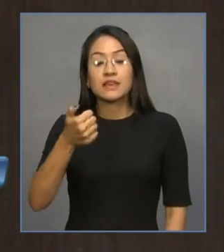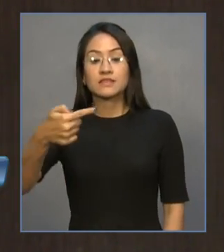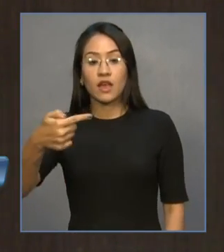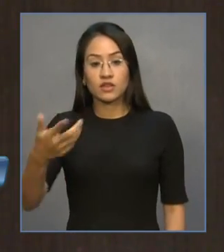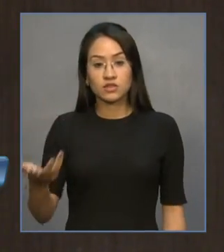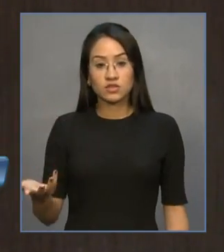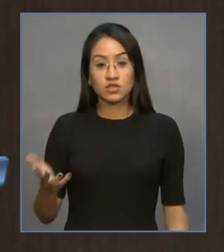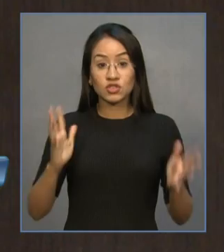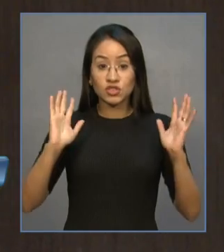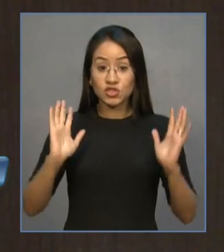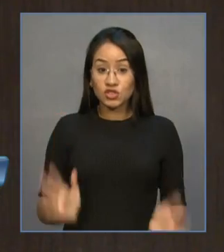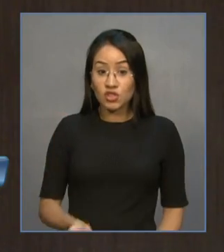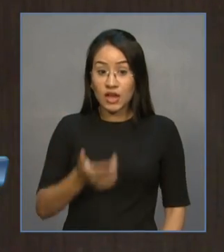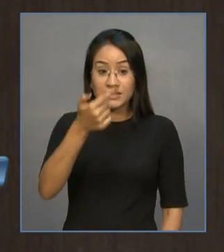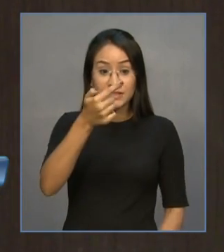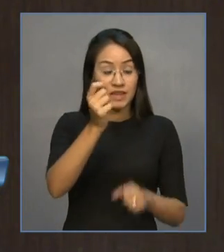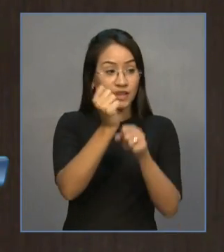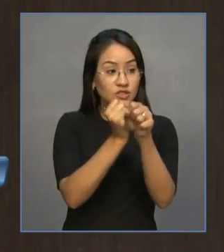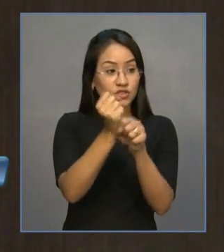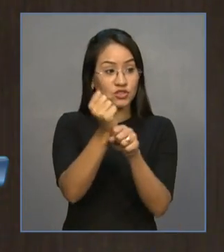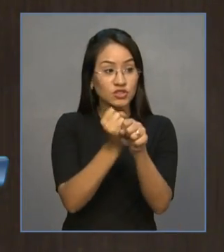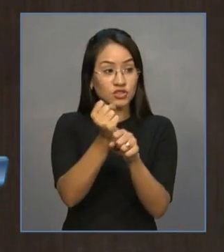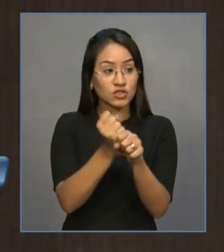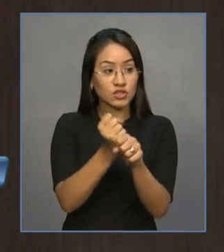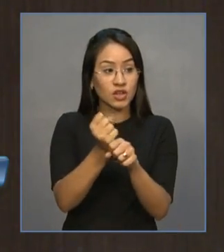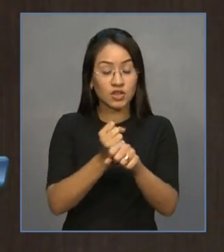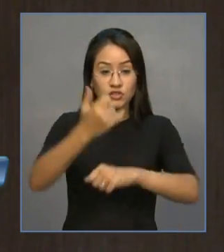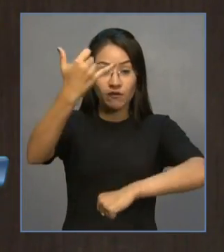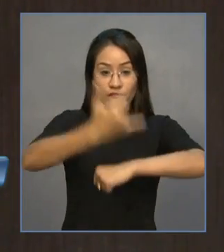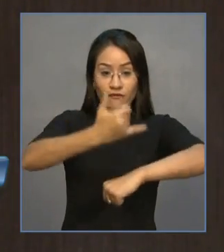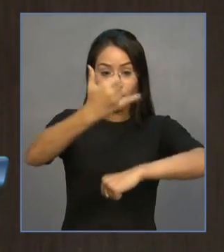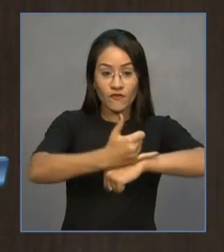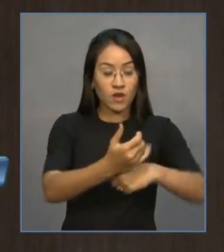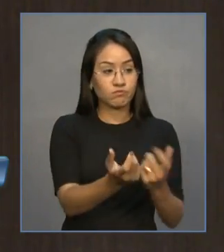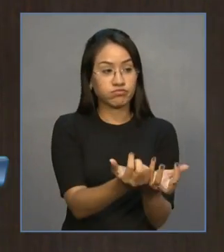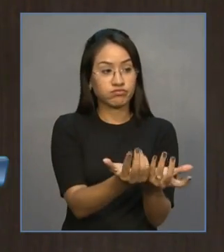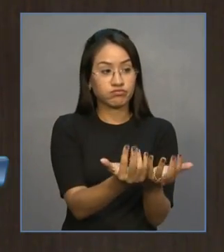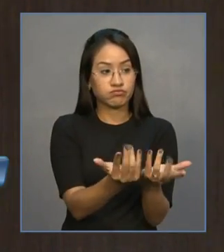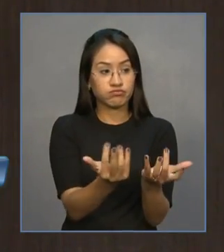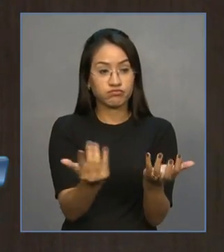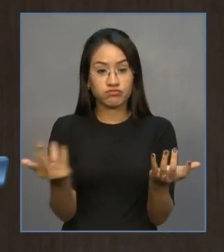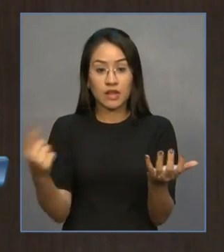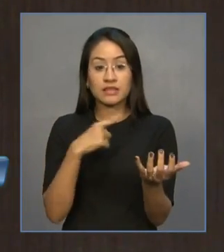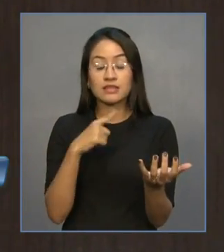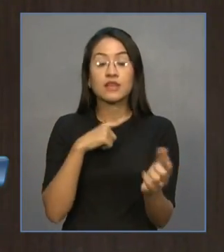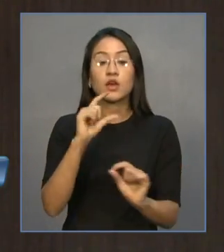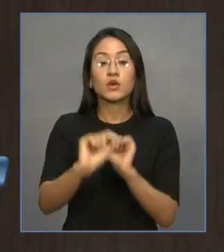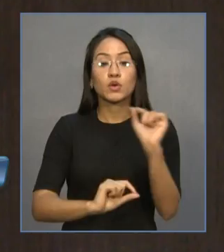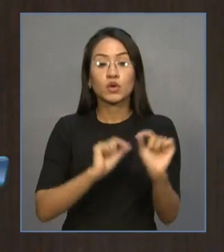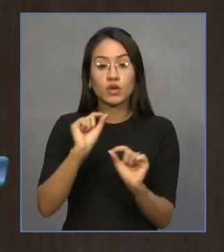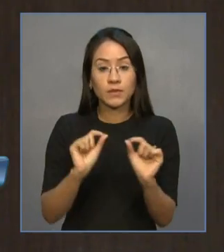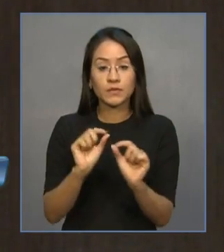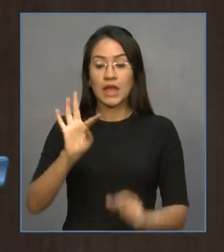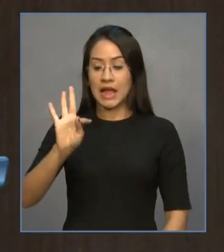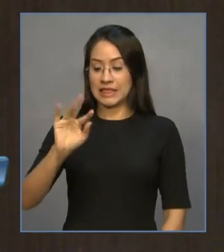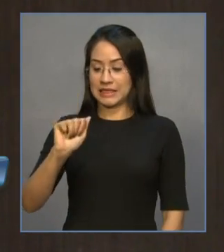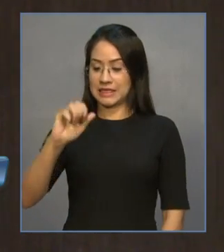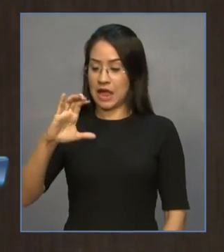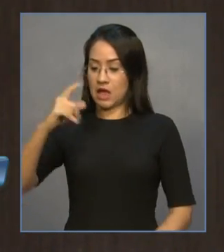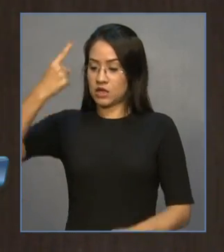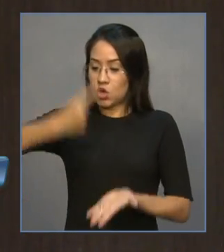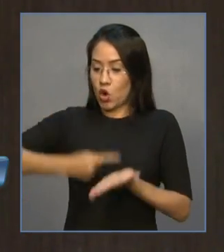dessa extração de minério de ferro. Em 2014 foi celebrado um TAC, um Termo de Ajustamento de Conduta. Em